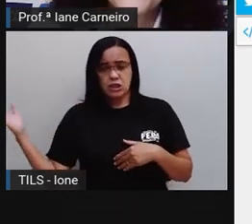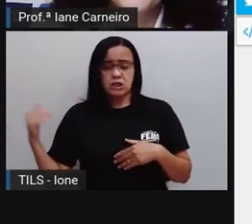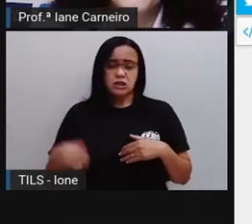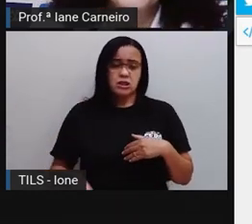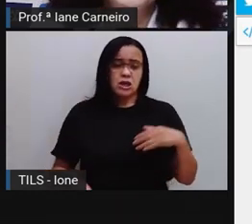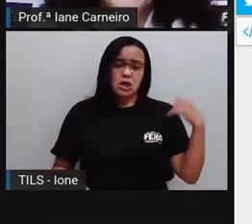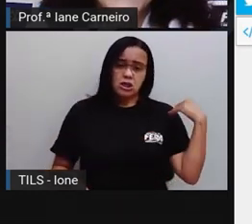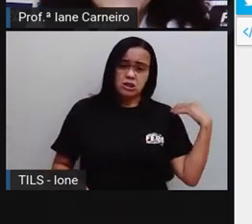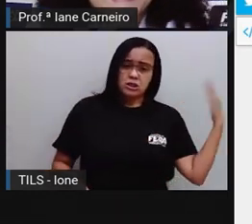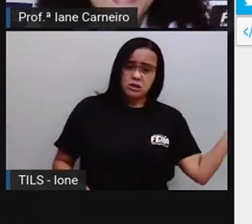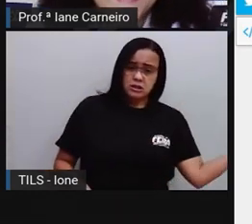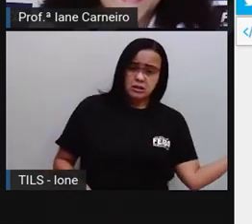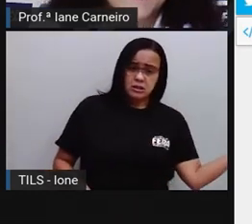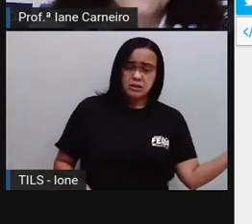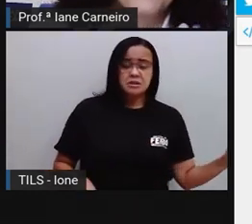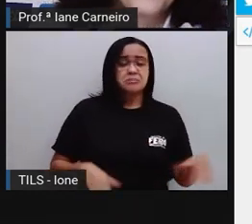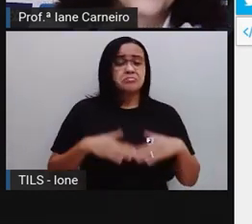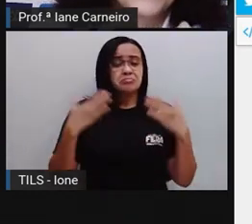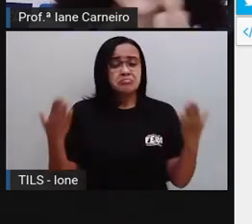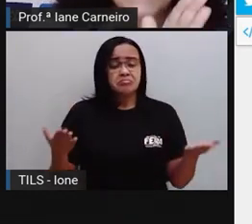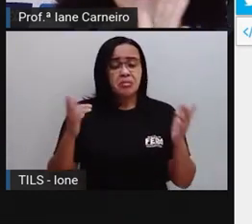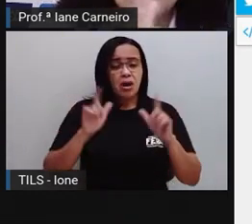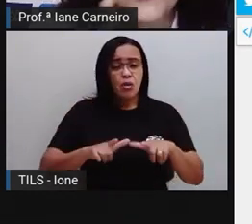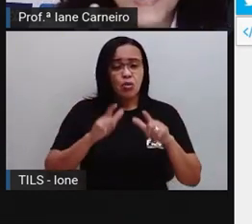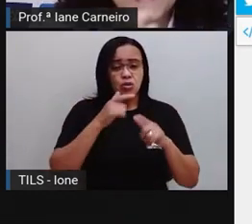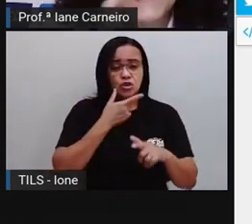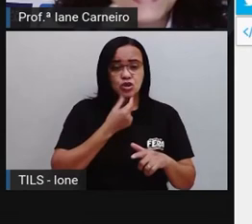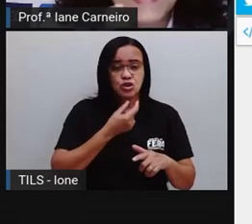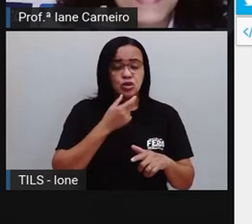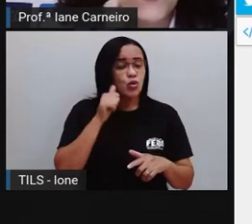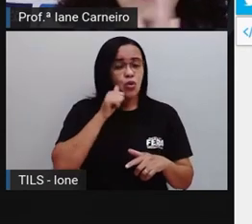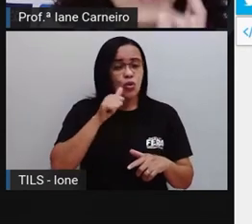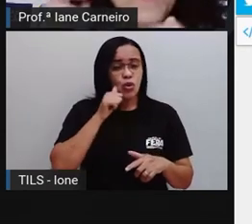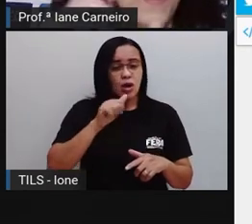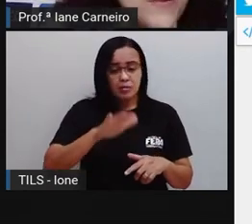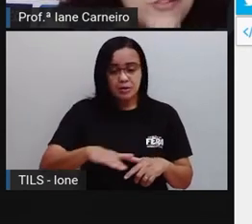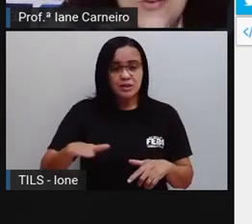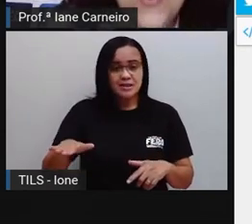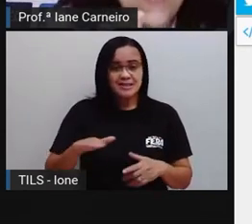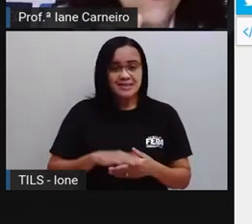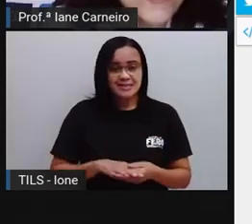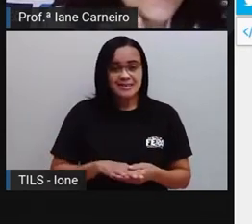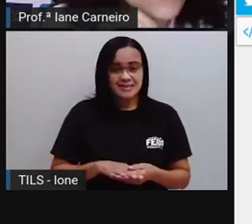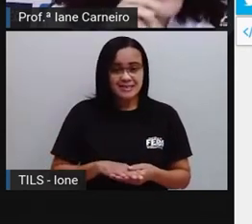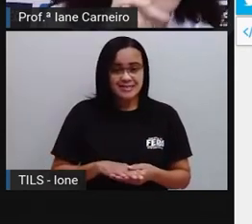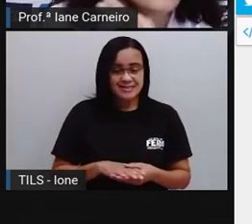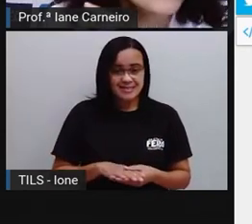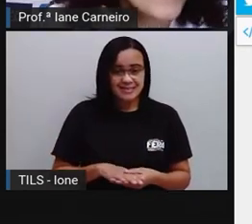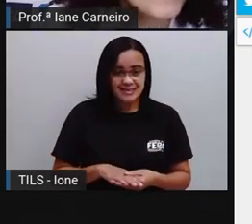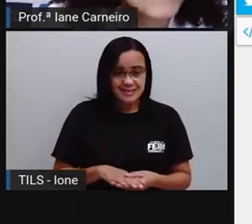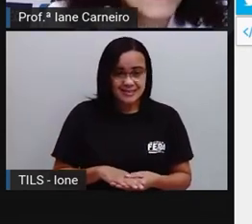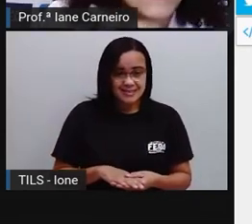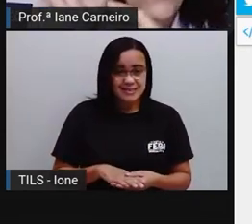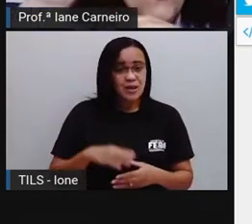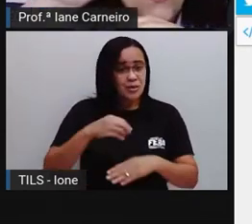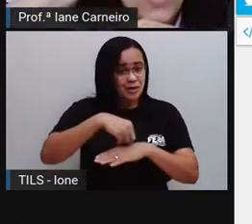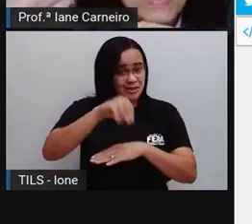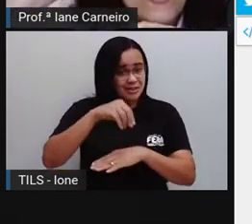perdão, ou à direita da tela? E aí à direita da tela, olha só, descobri uma coisa para dar dica para vocês.